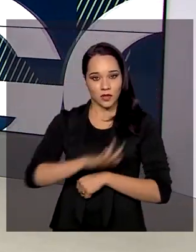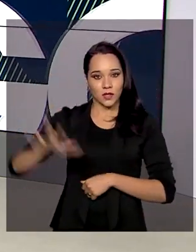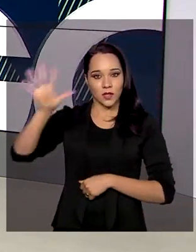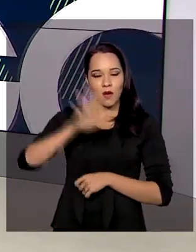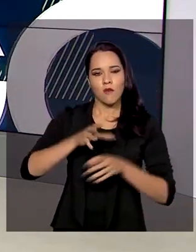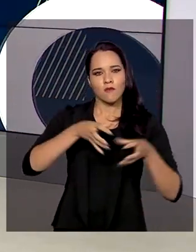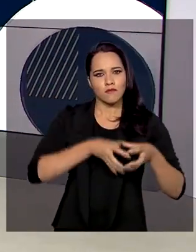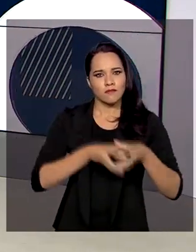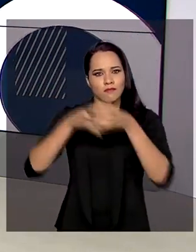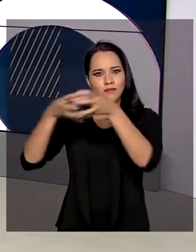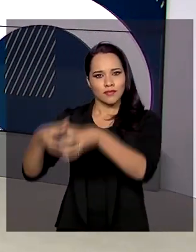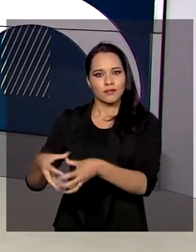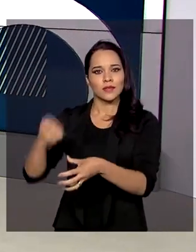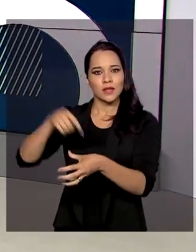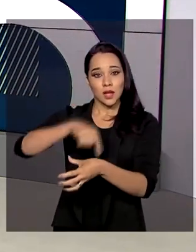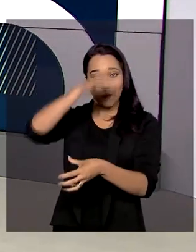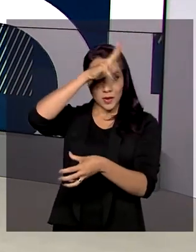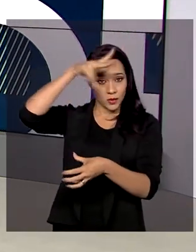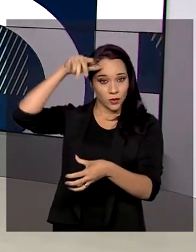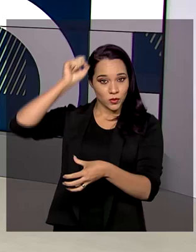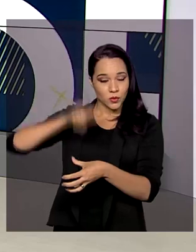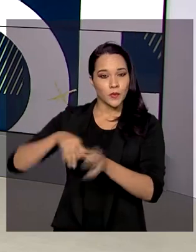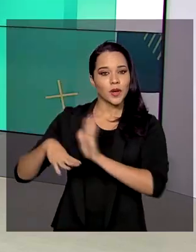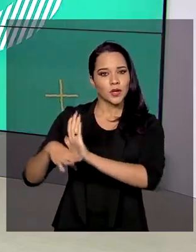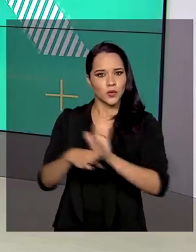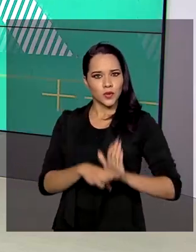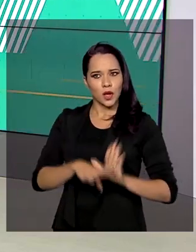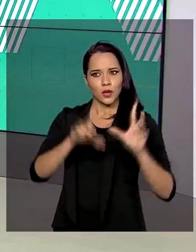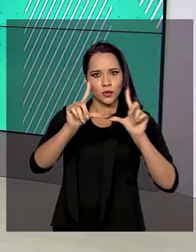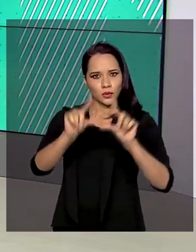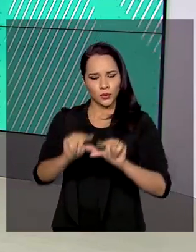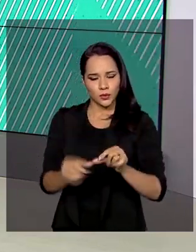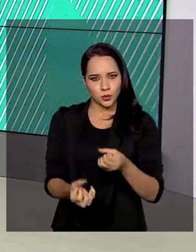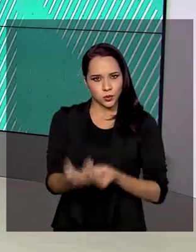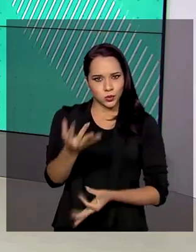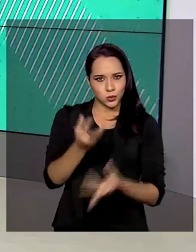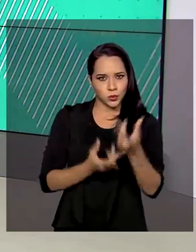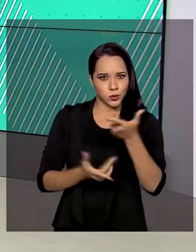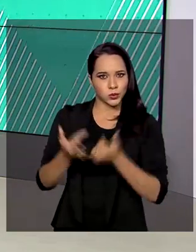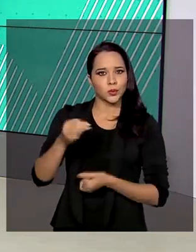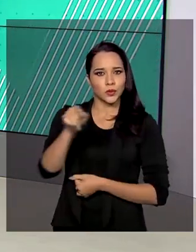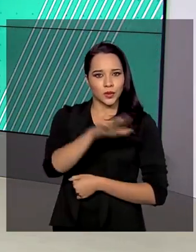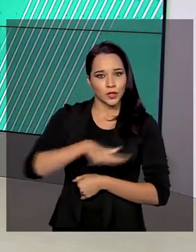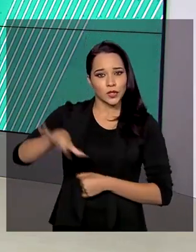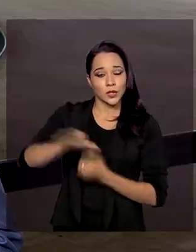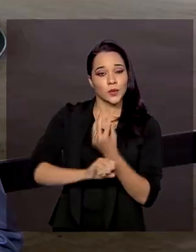enviados para o Mato Grosso do Sul para ajudar no controle do fogo na região do Pantanal.